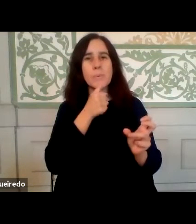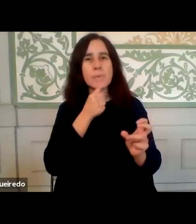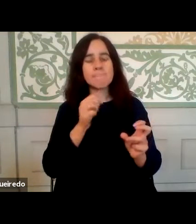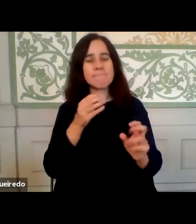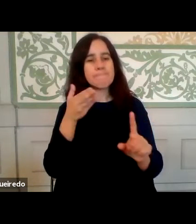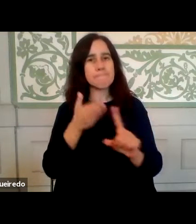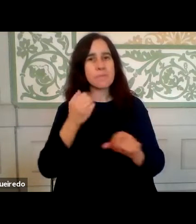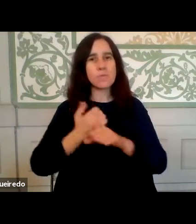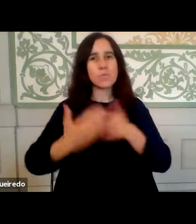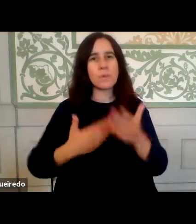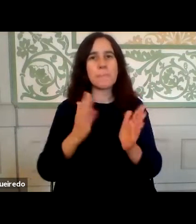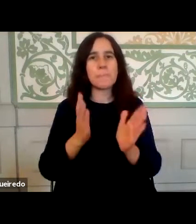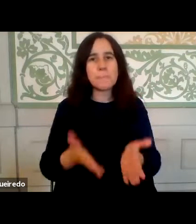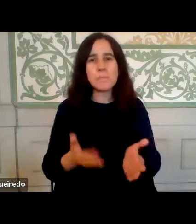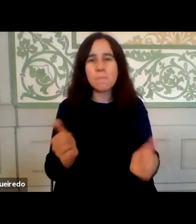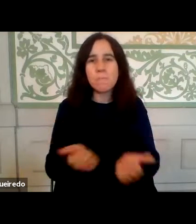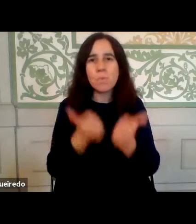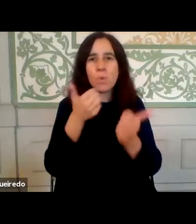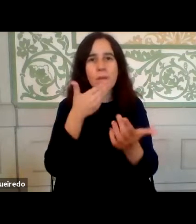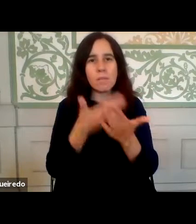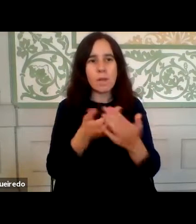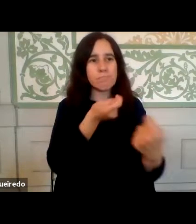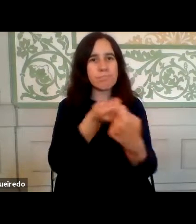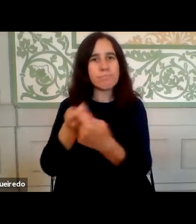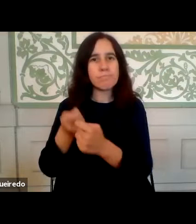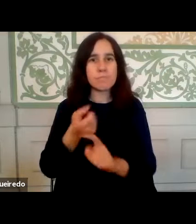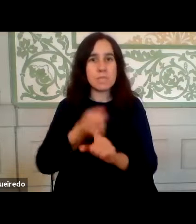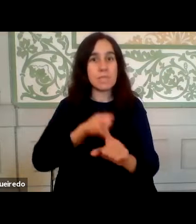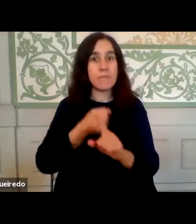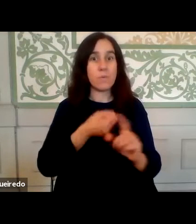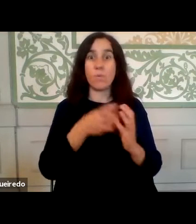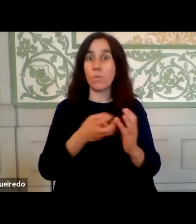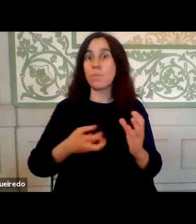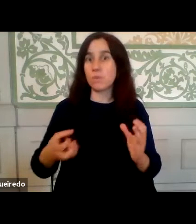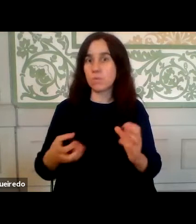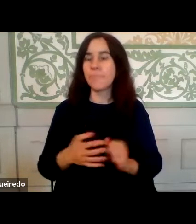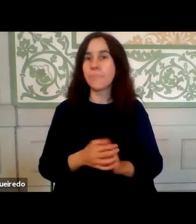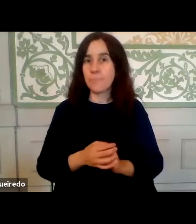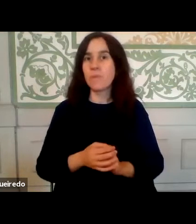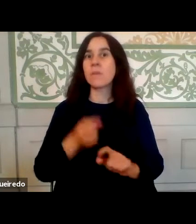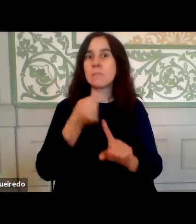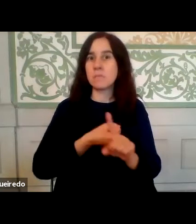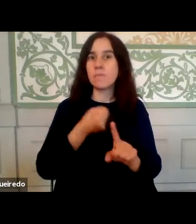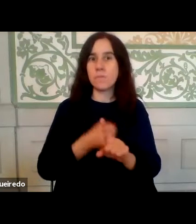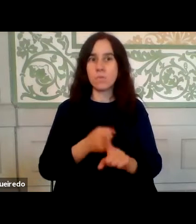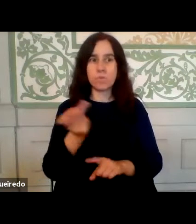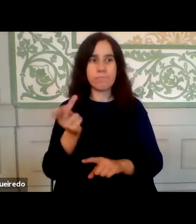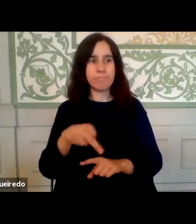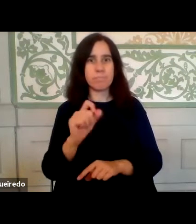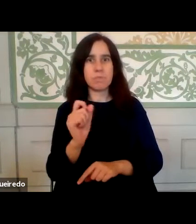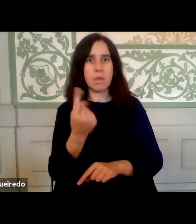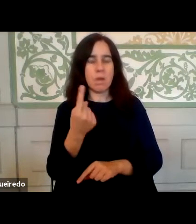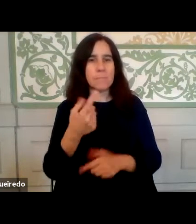funcionar melhor para responder a desafios complexos, a desafios que se apresentam rapidamente,